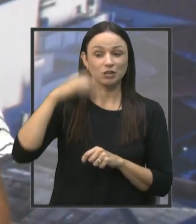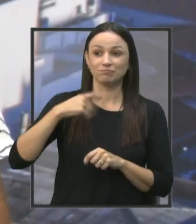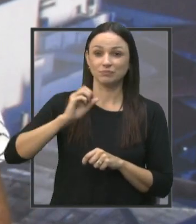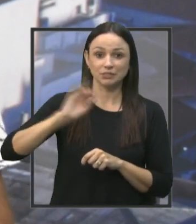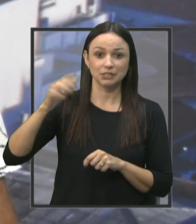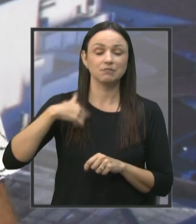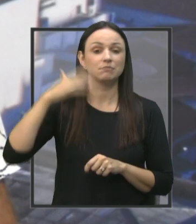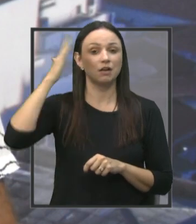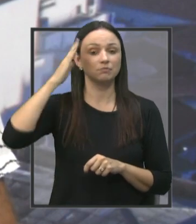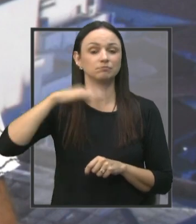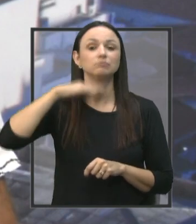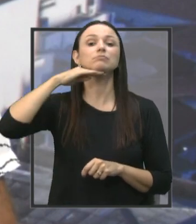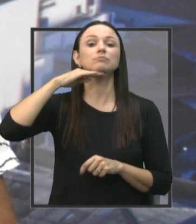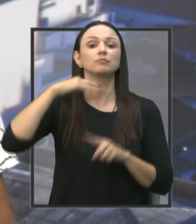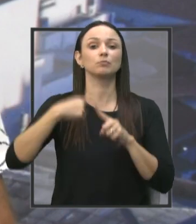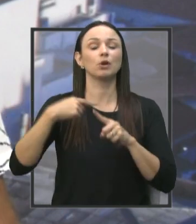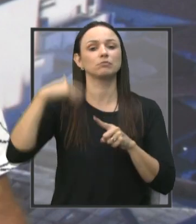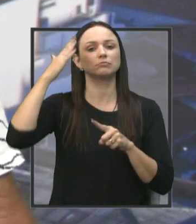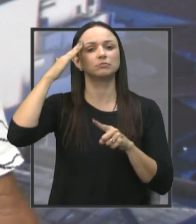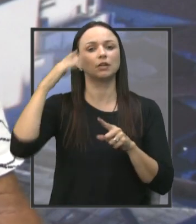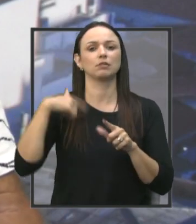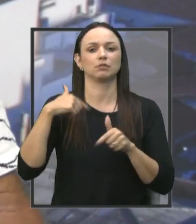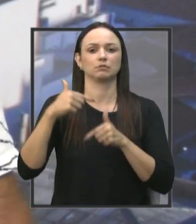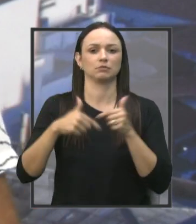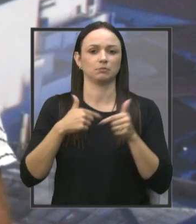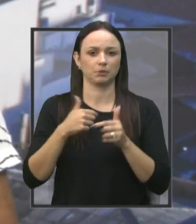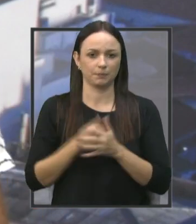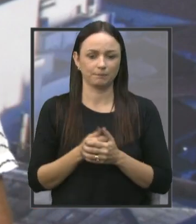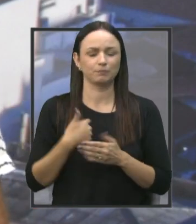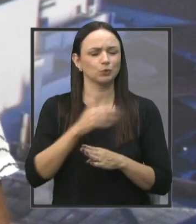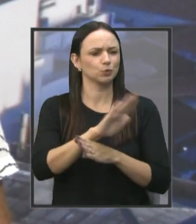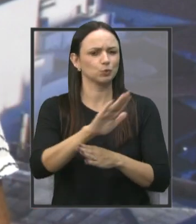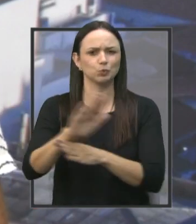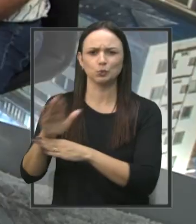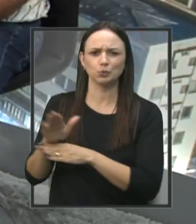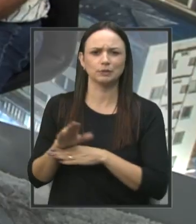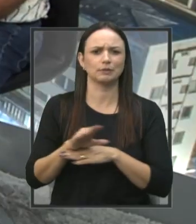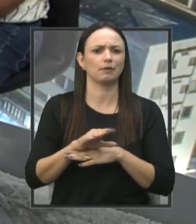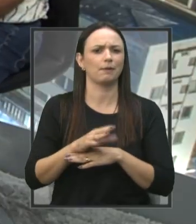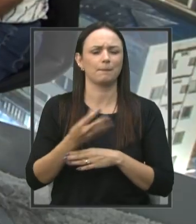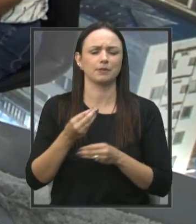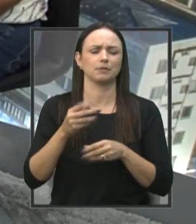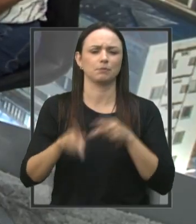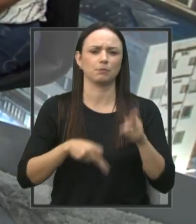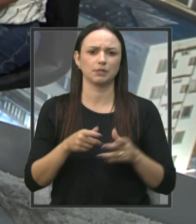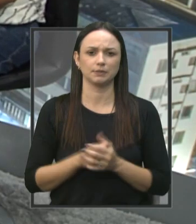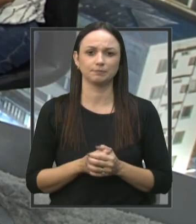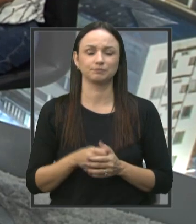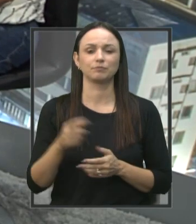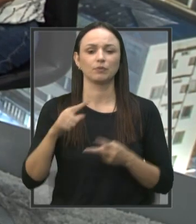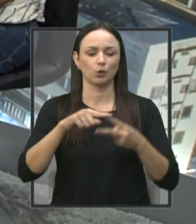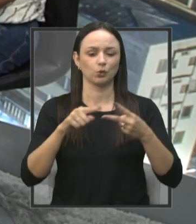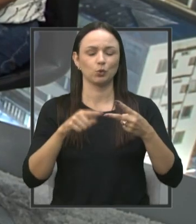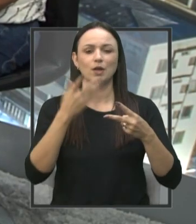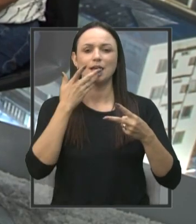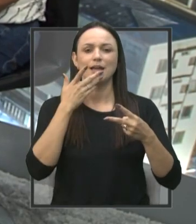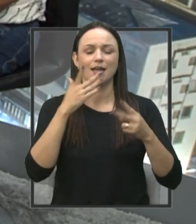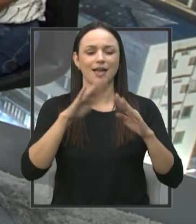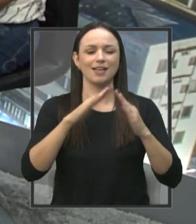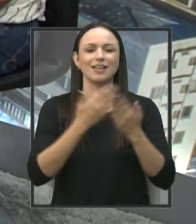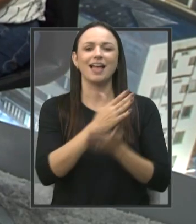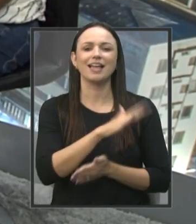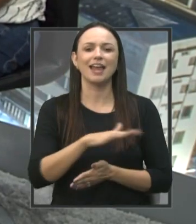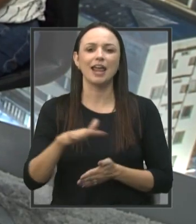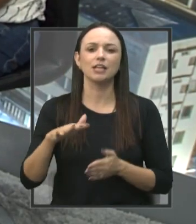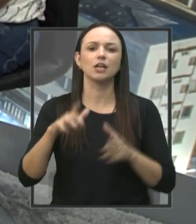eu saio de cabeça erguida como entrei, tá? E sempre tentando ajudar o máximo a população. E essas duas creches, elas vão ser em